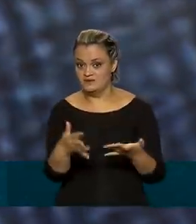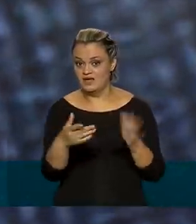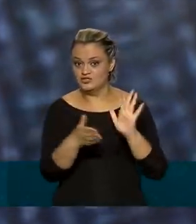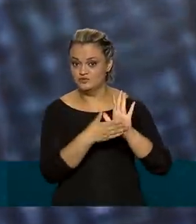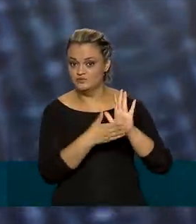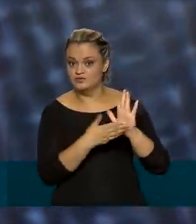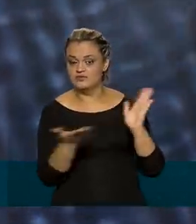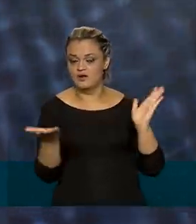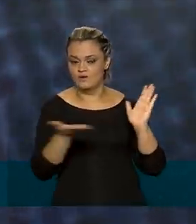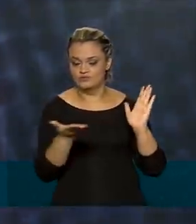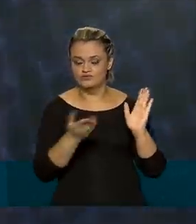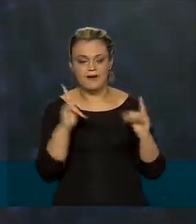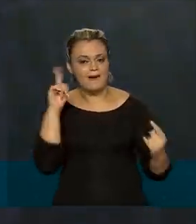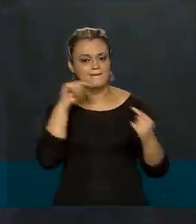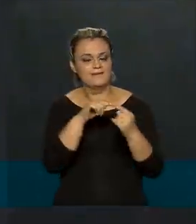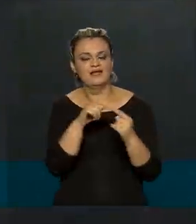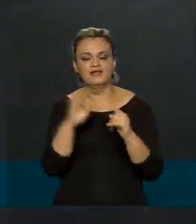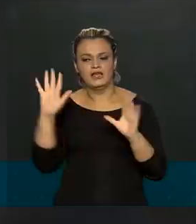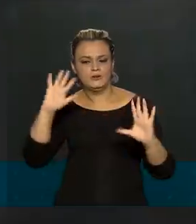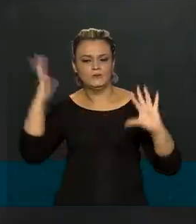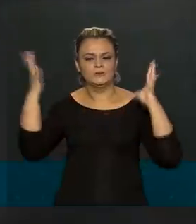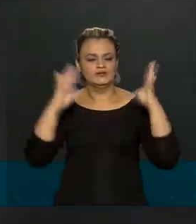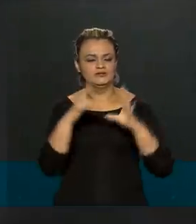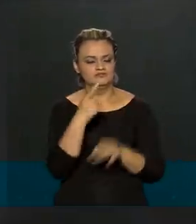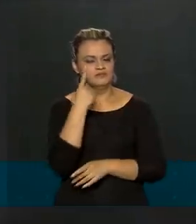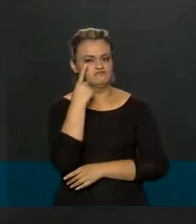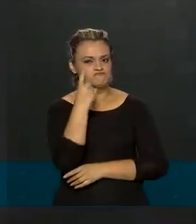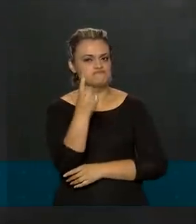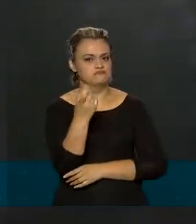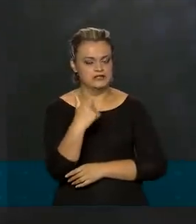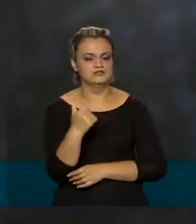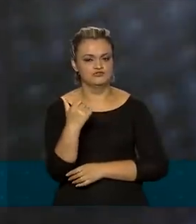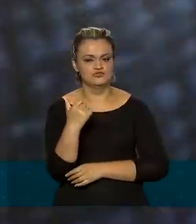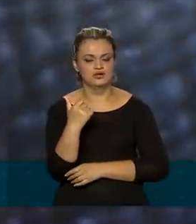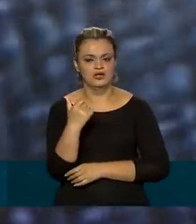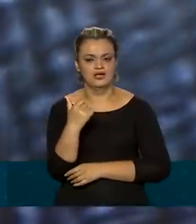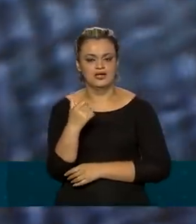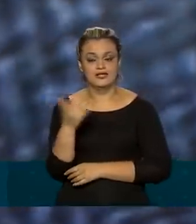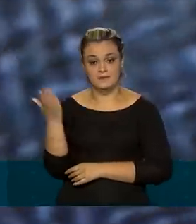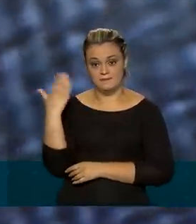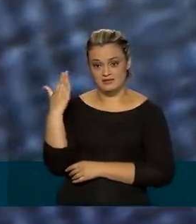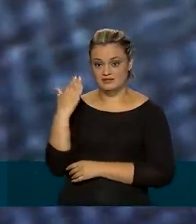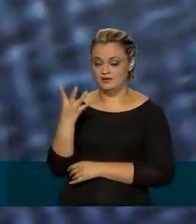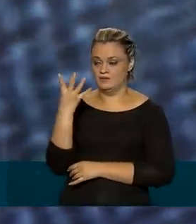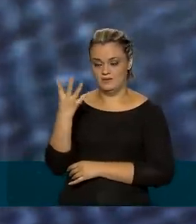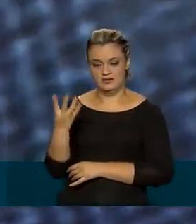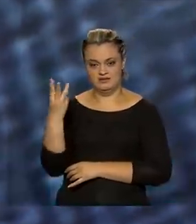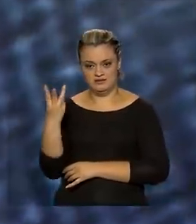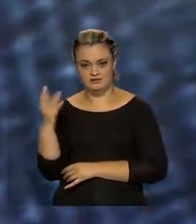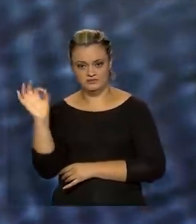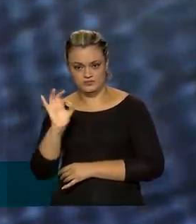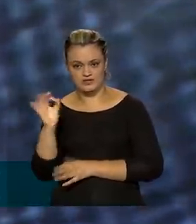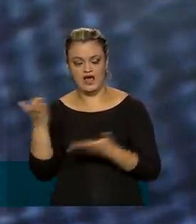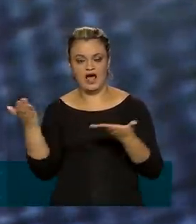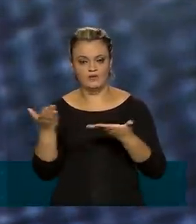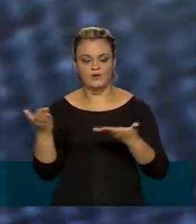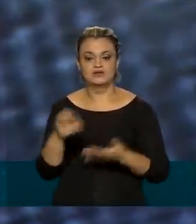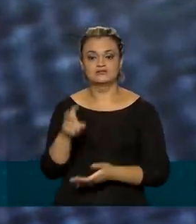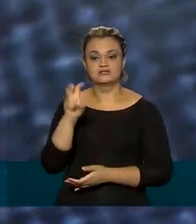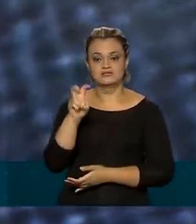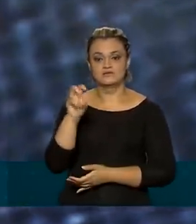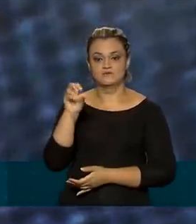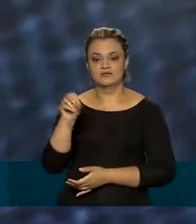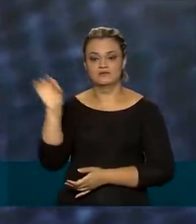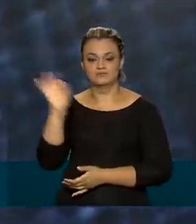nova meta climática mais ambiciosa, passando de 43% para 50